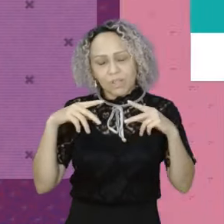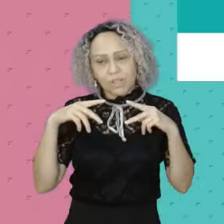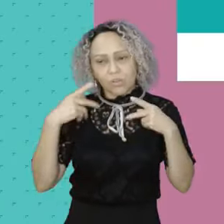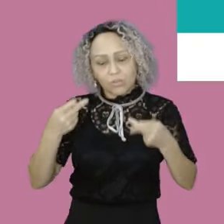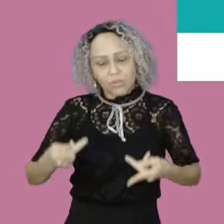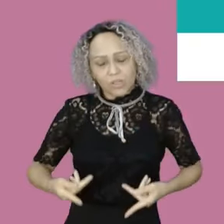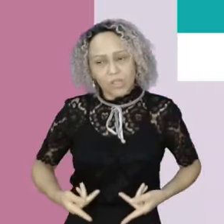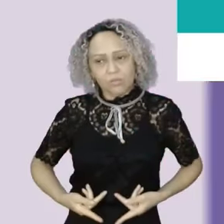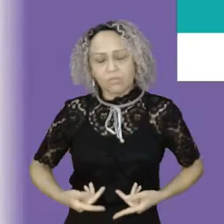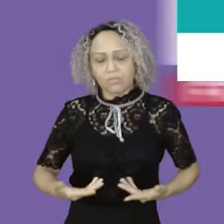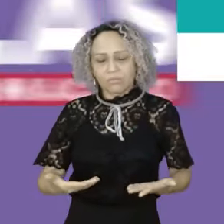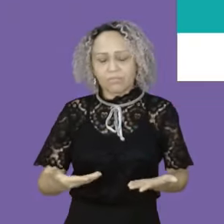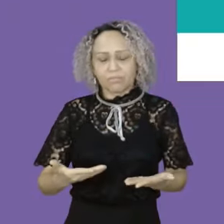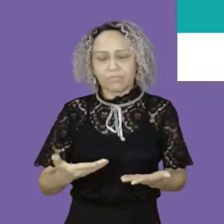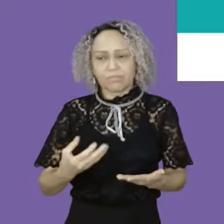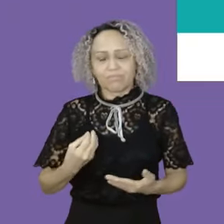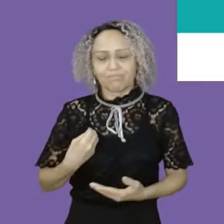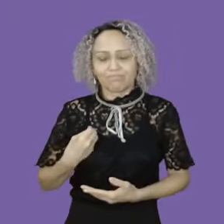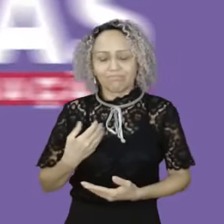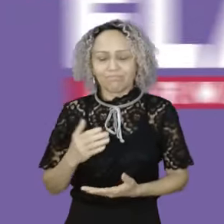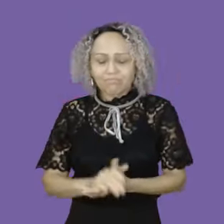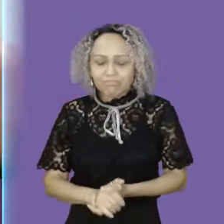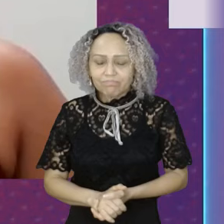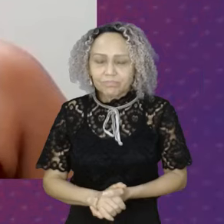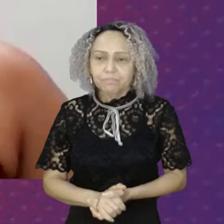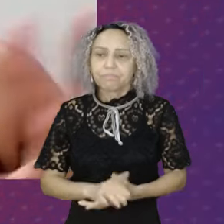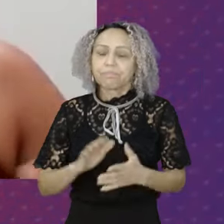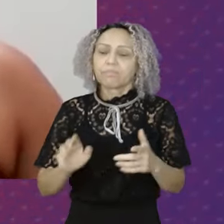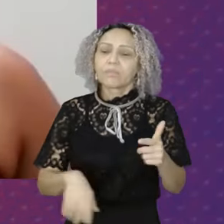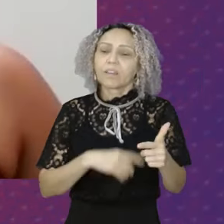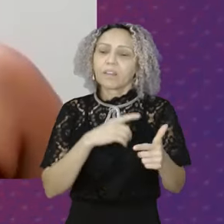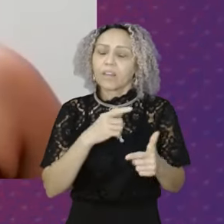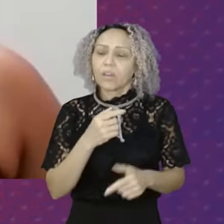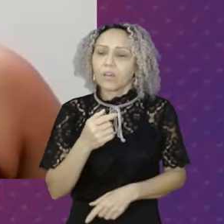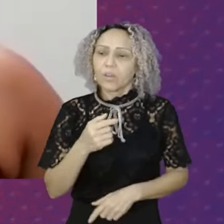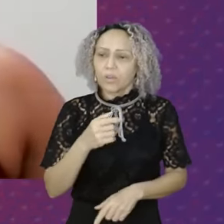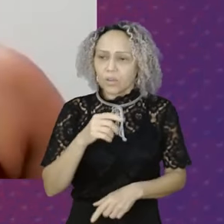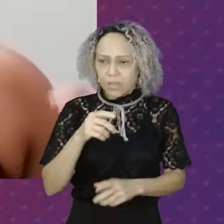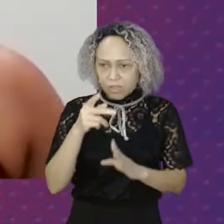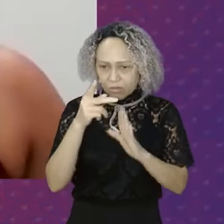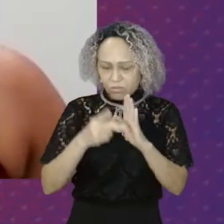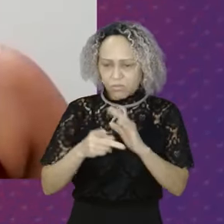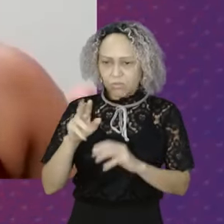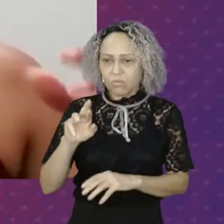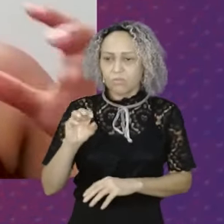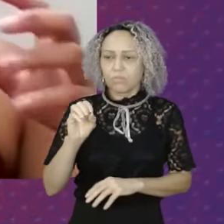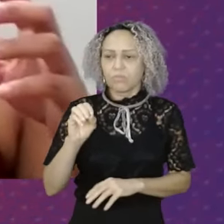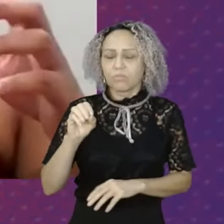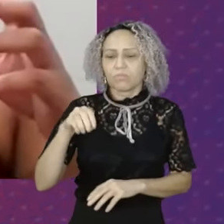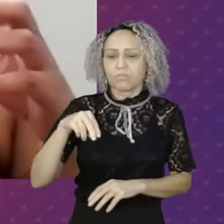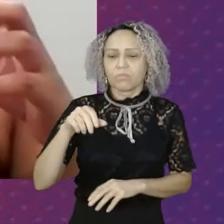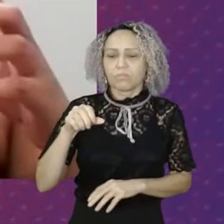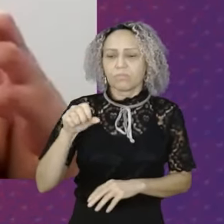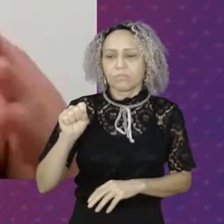Tem que fazer E o PRONASI 2 Agora Ao invés de ter uma série De ações Como tinha no passado